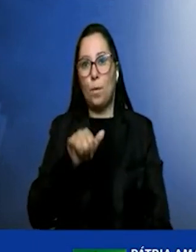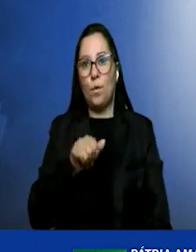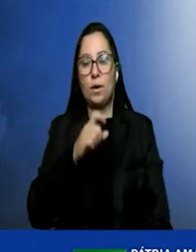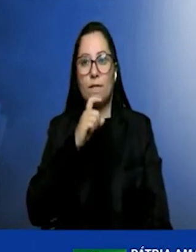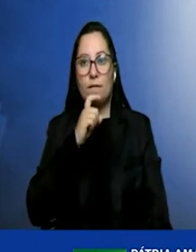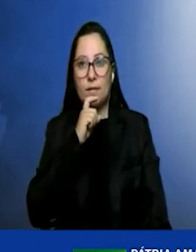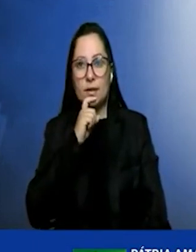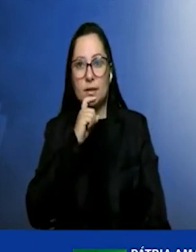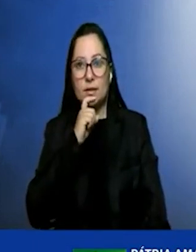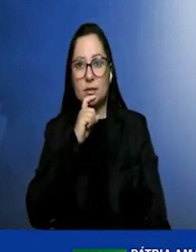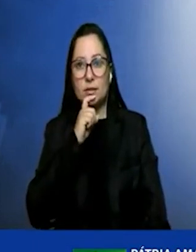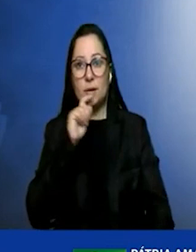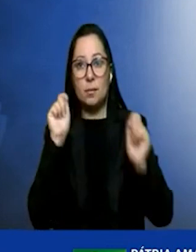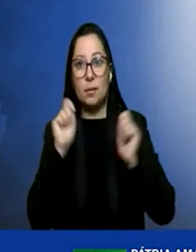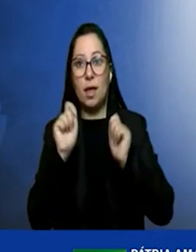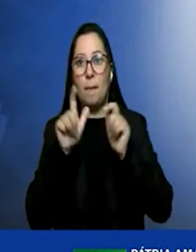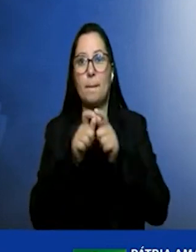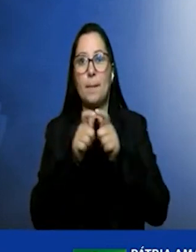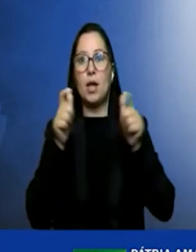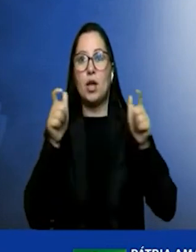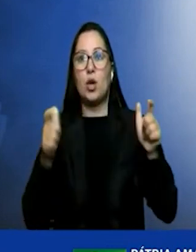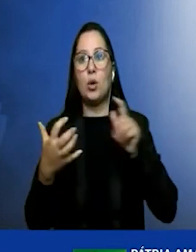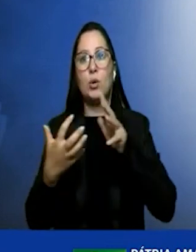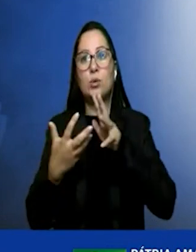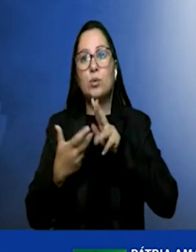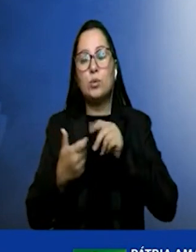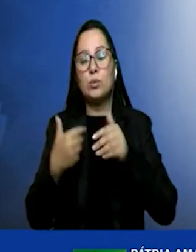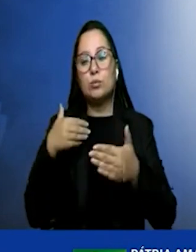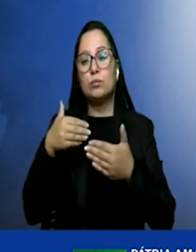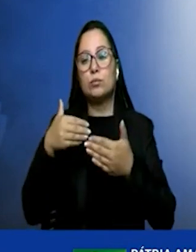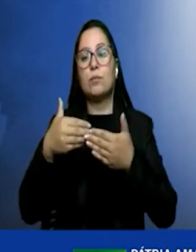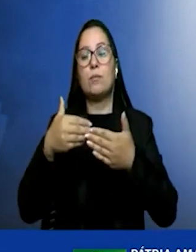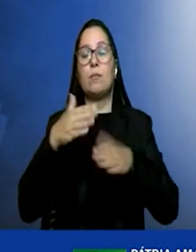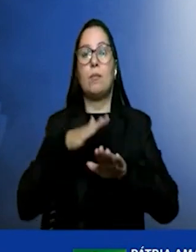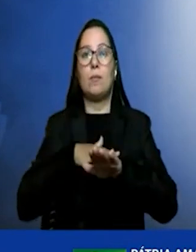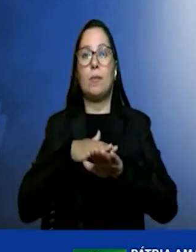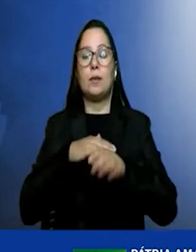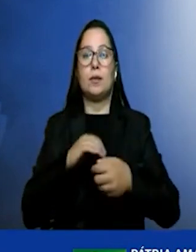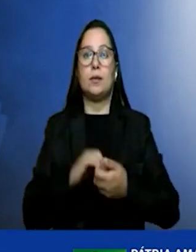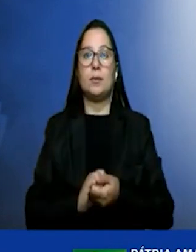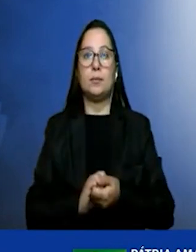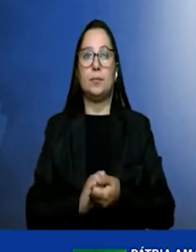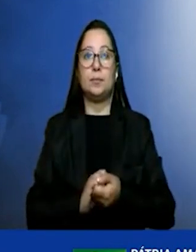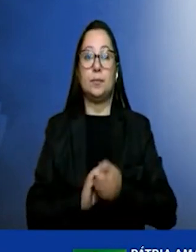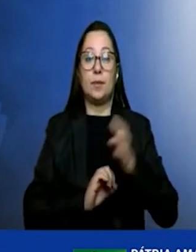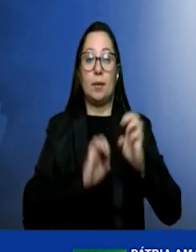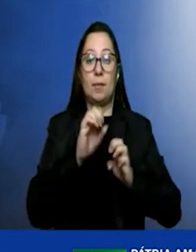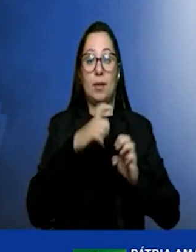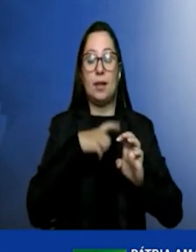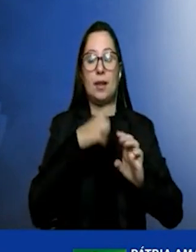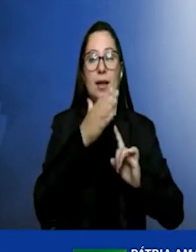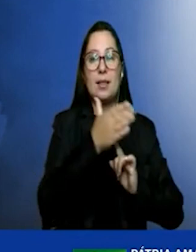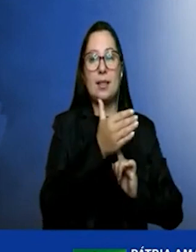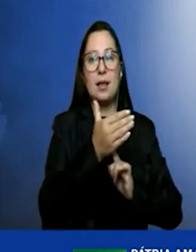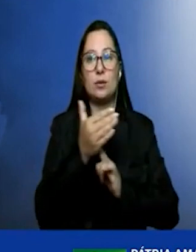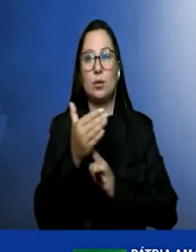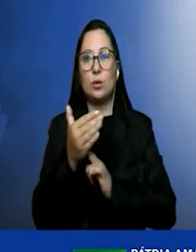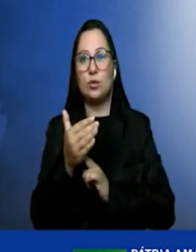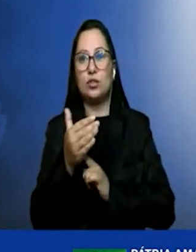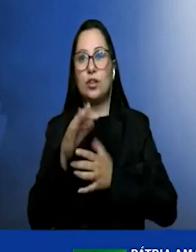ser o maior do mundo naquele momento. A Unigel conta com a tecnologia da líder